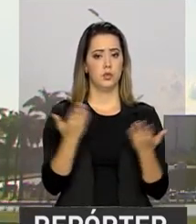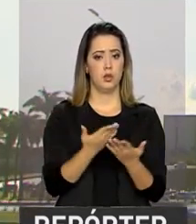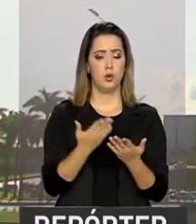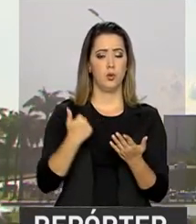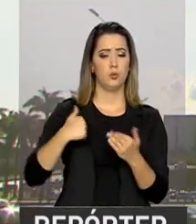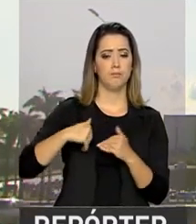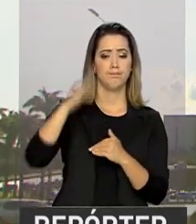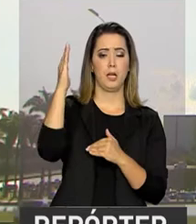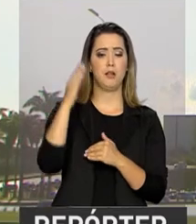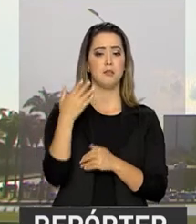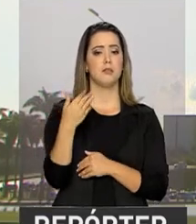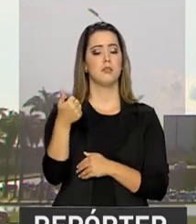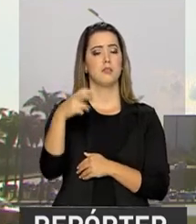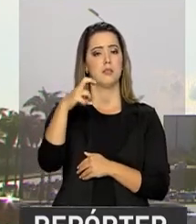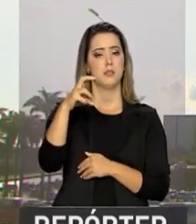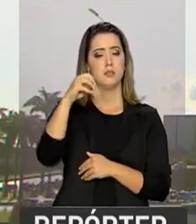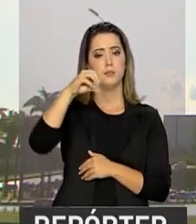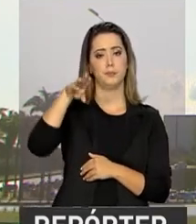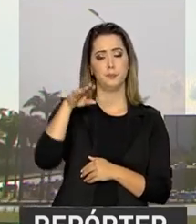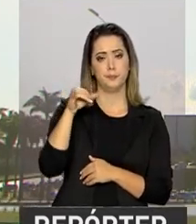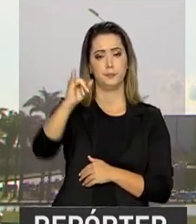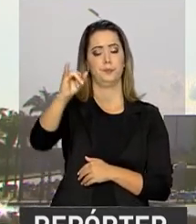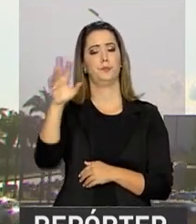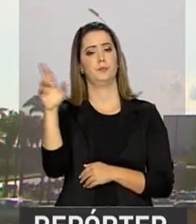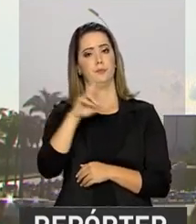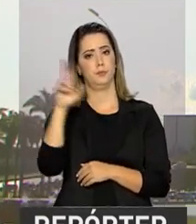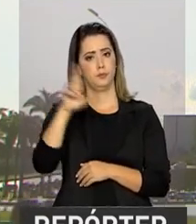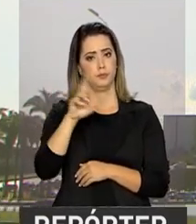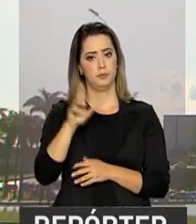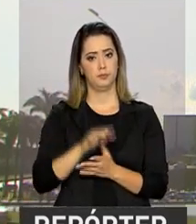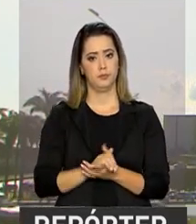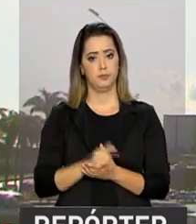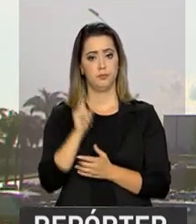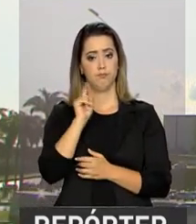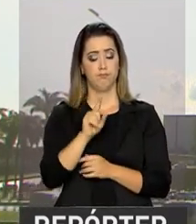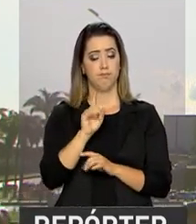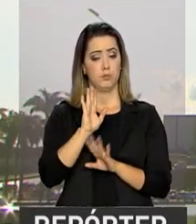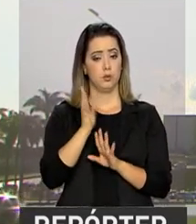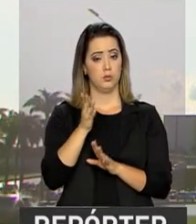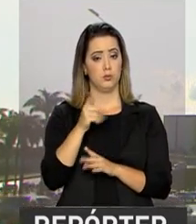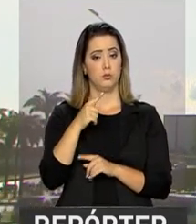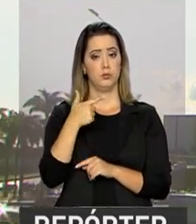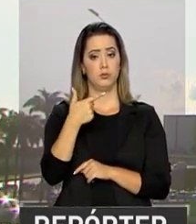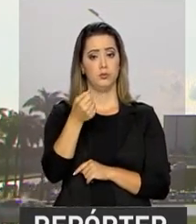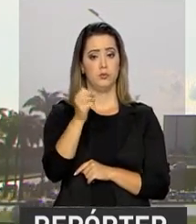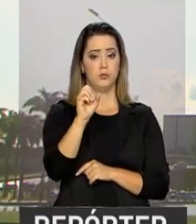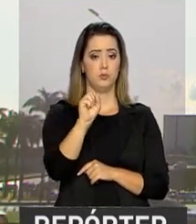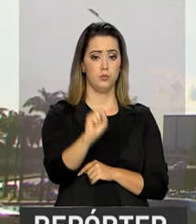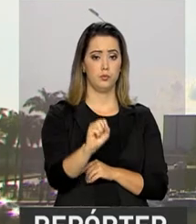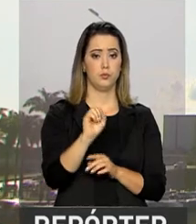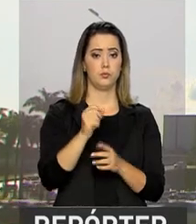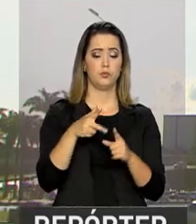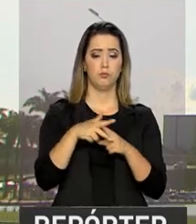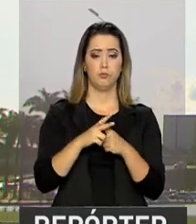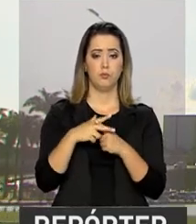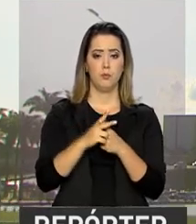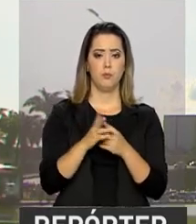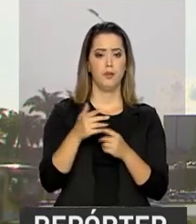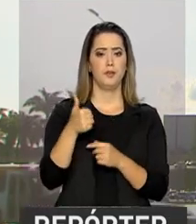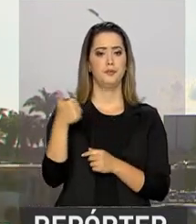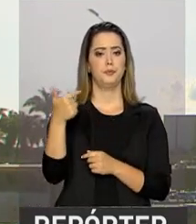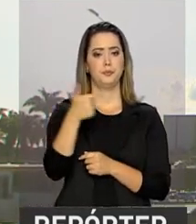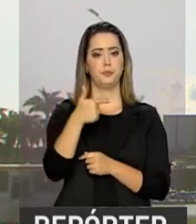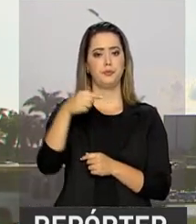déficit de R 159 bilhões. Já a D-2018 foi revisada de um